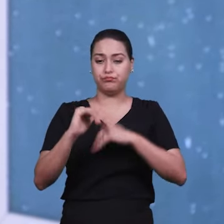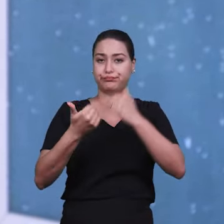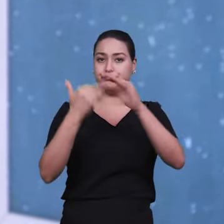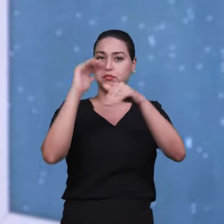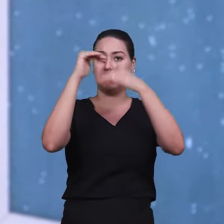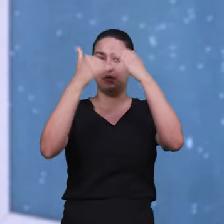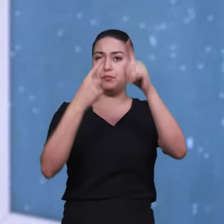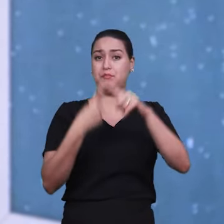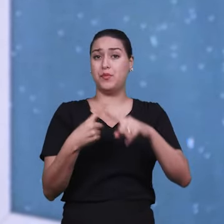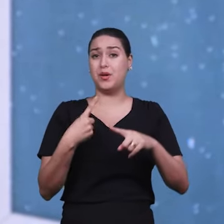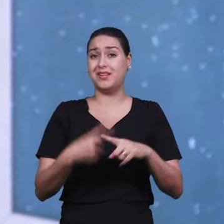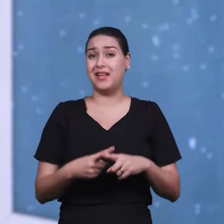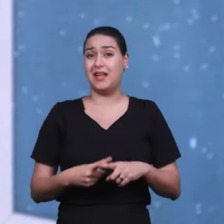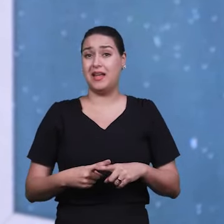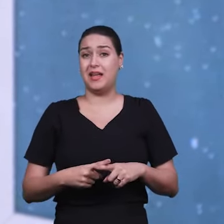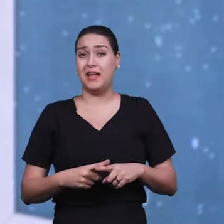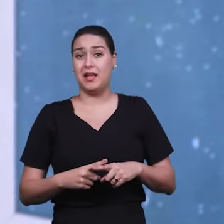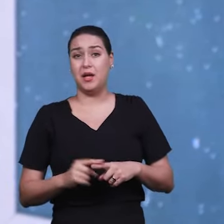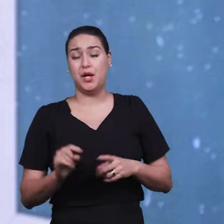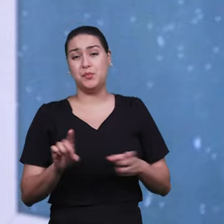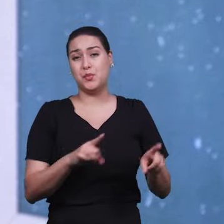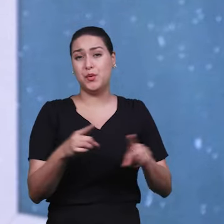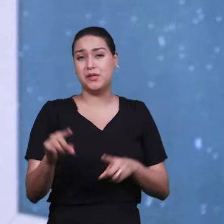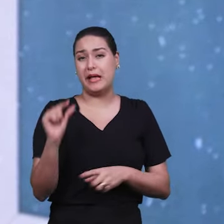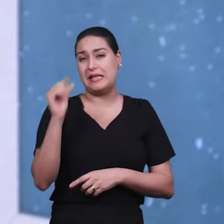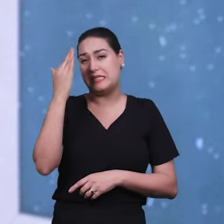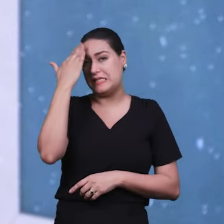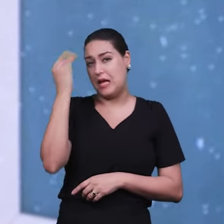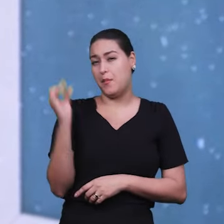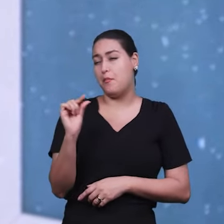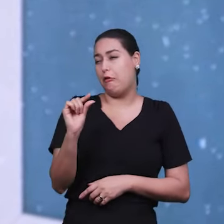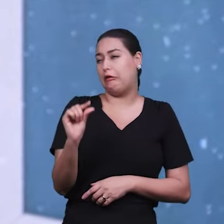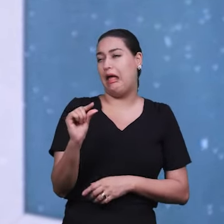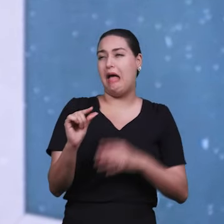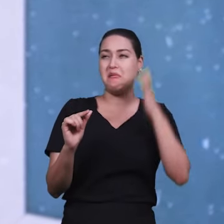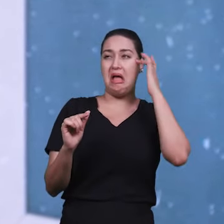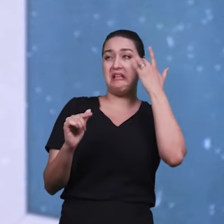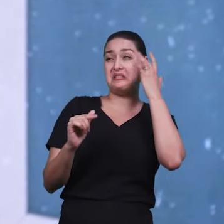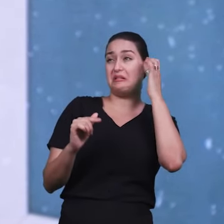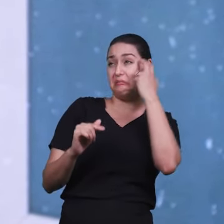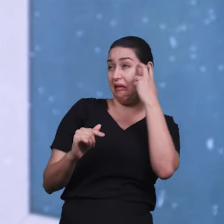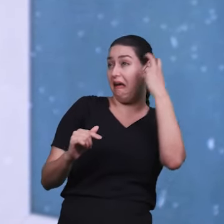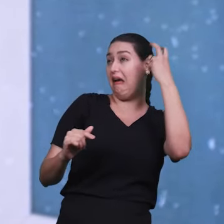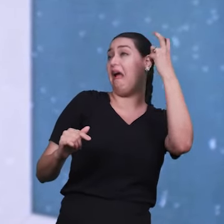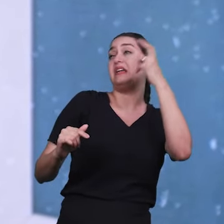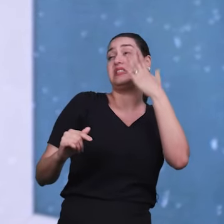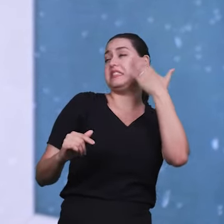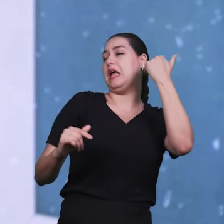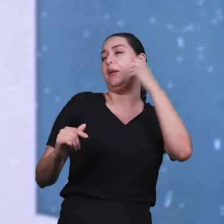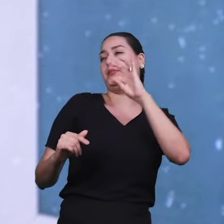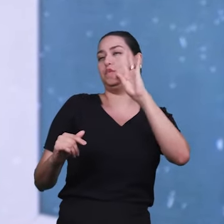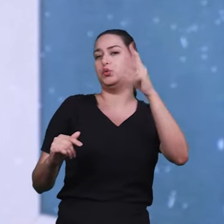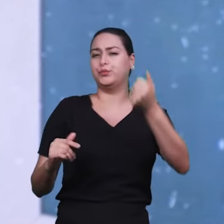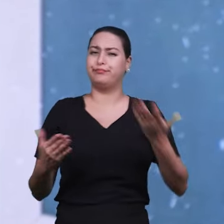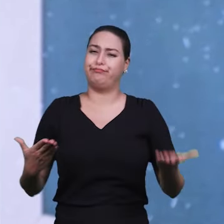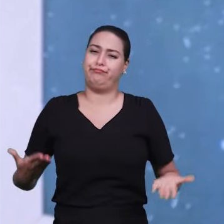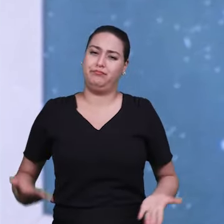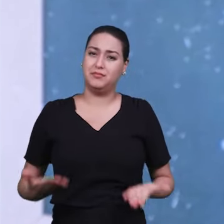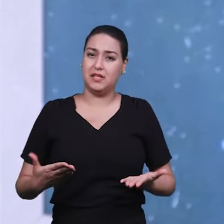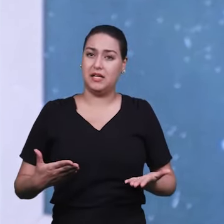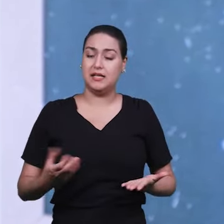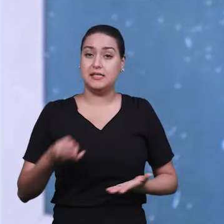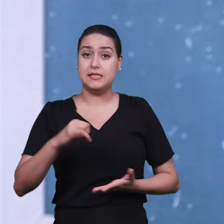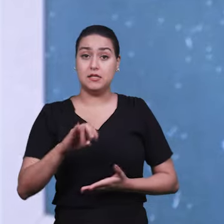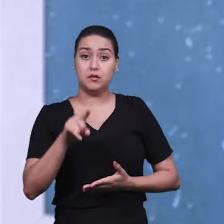mesmo. Porque música, sempre todo mundo sabe um pouquinho, aí acha que sabe. Então, se você se dedica, se você leva a sério, como